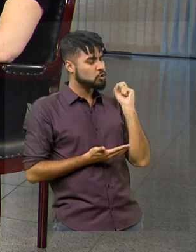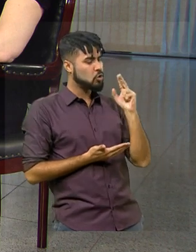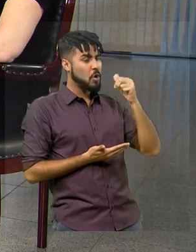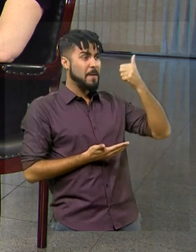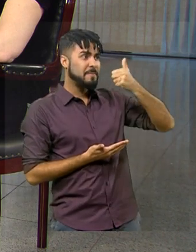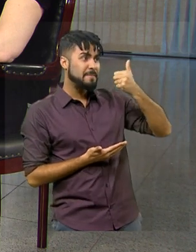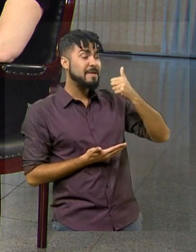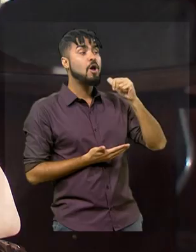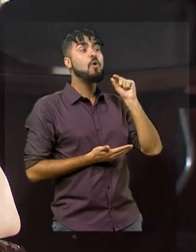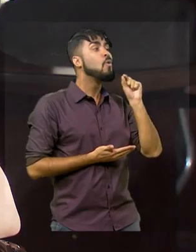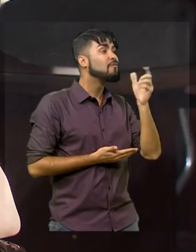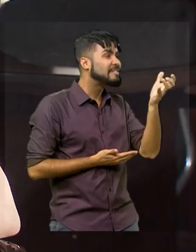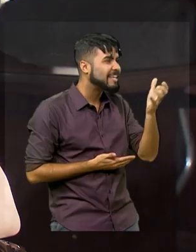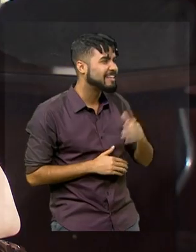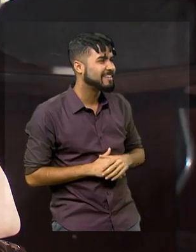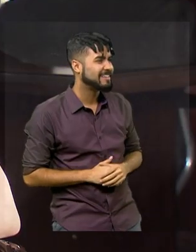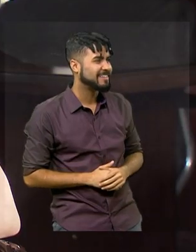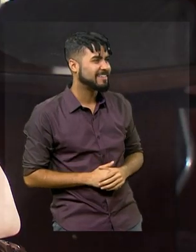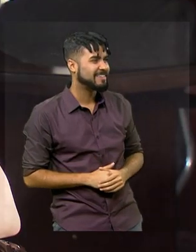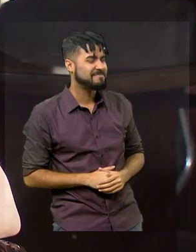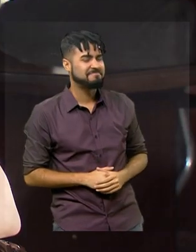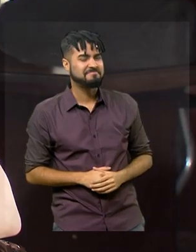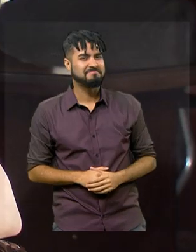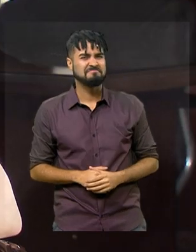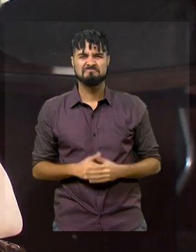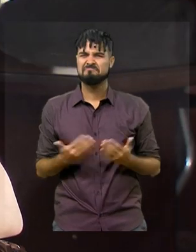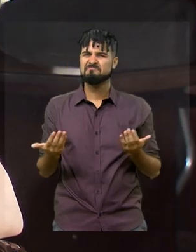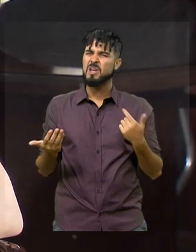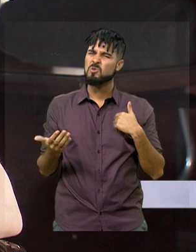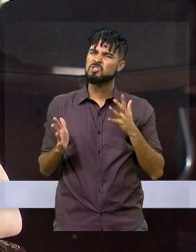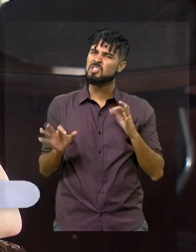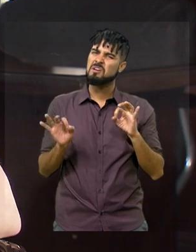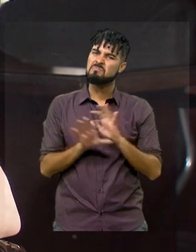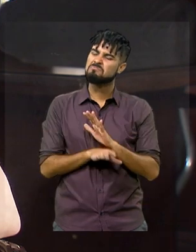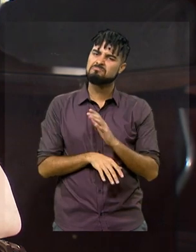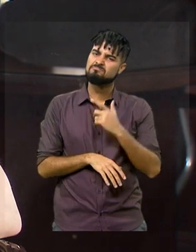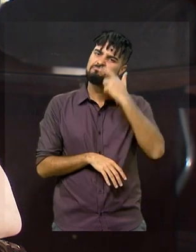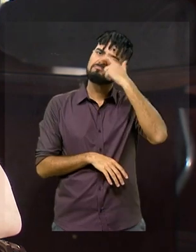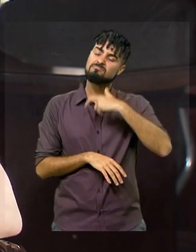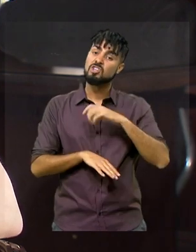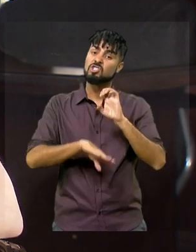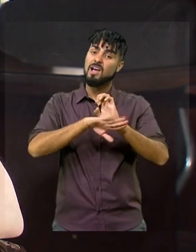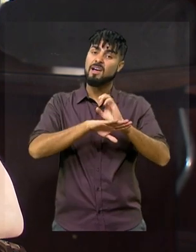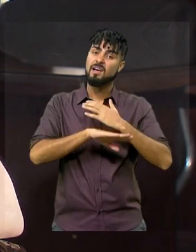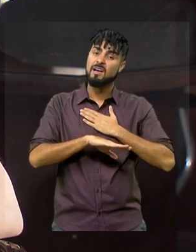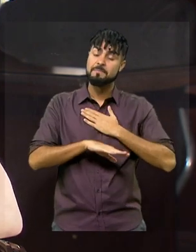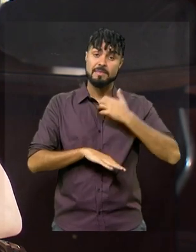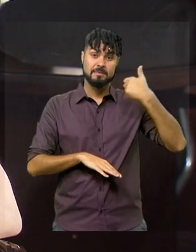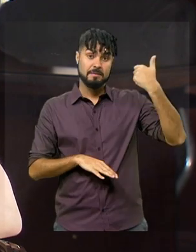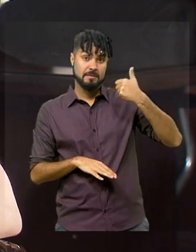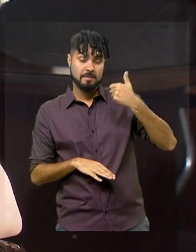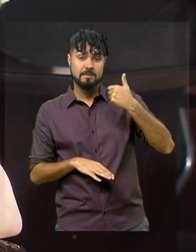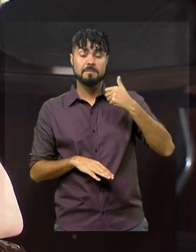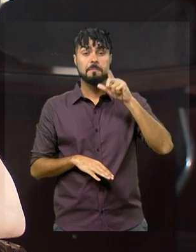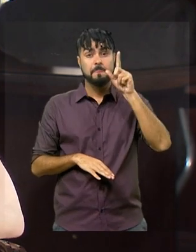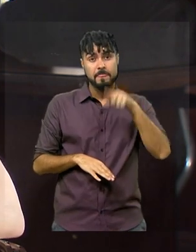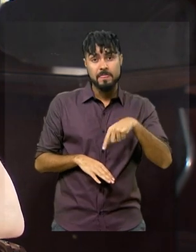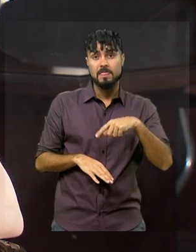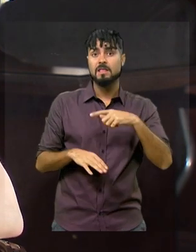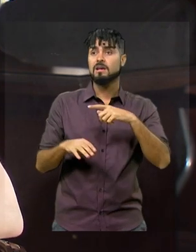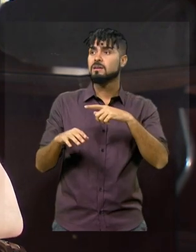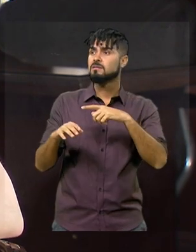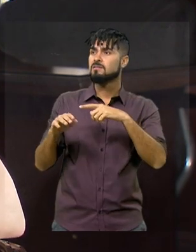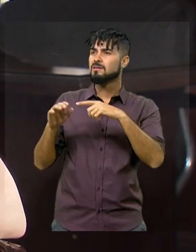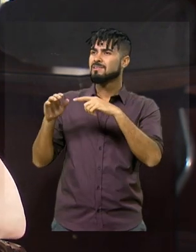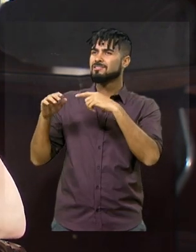primeira a? Eu acho que eu já sou, assim, dentro do meu estado. Eu sou a primeira a quebrar